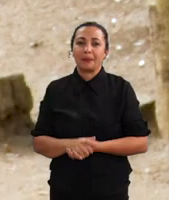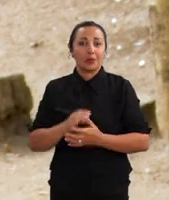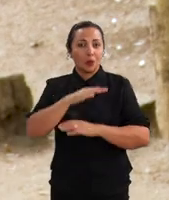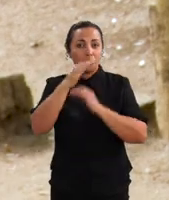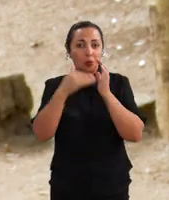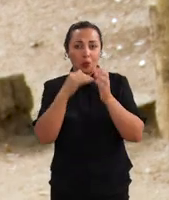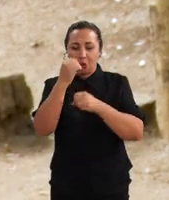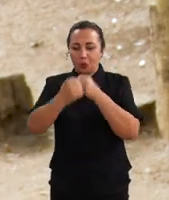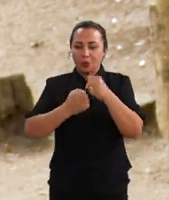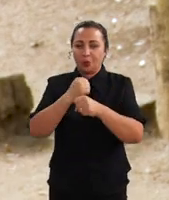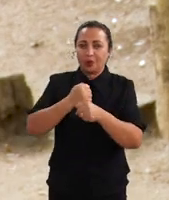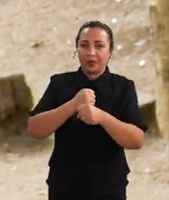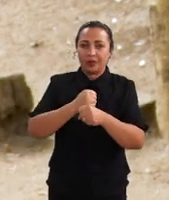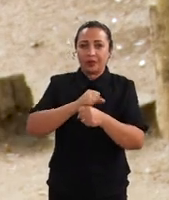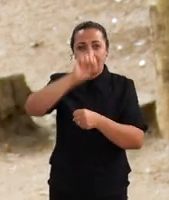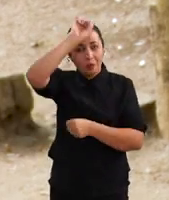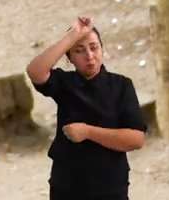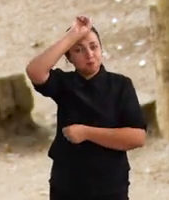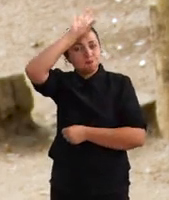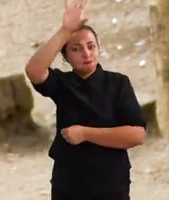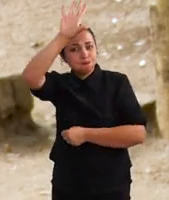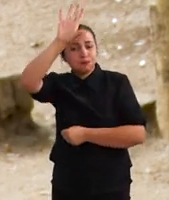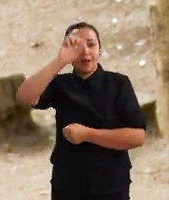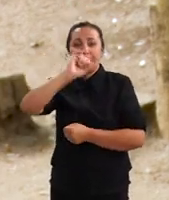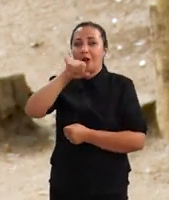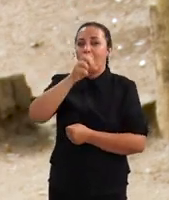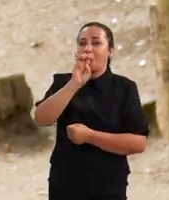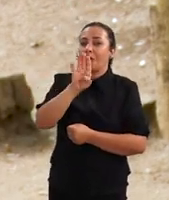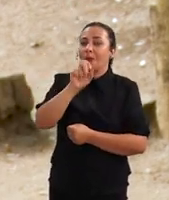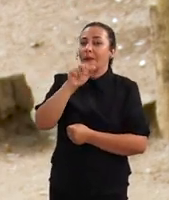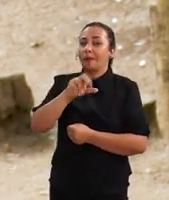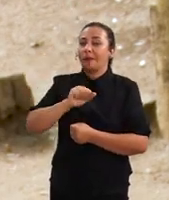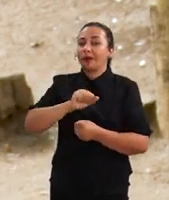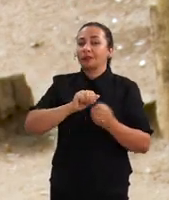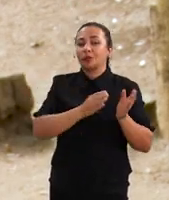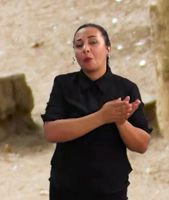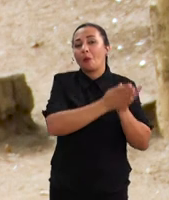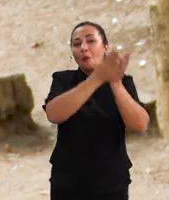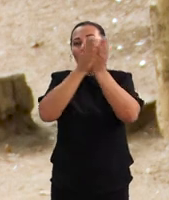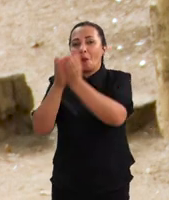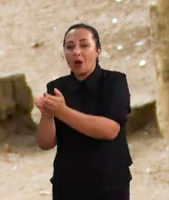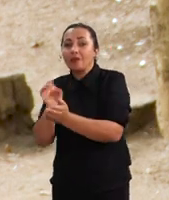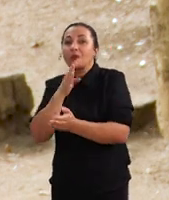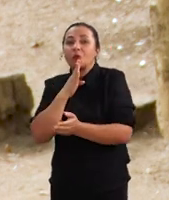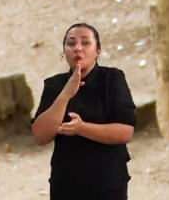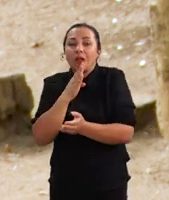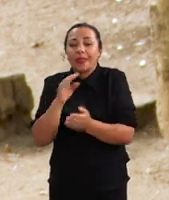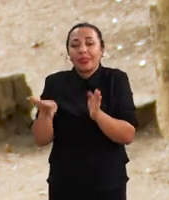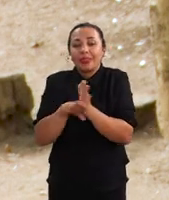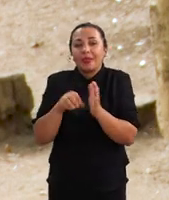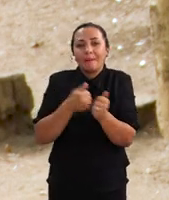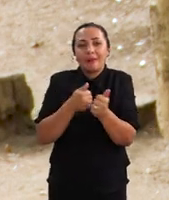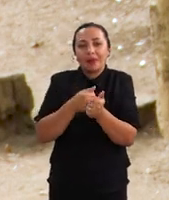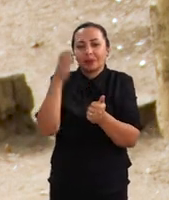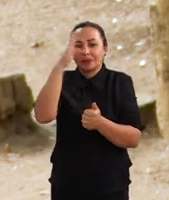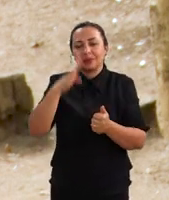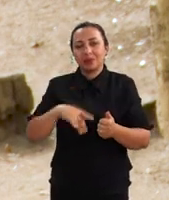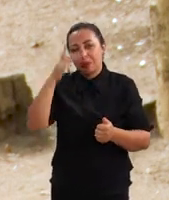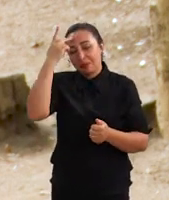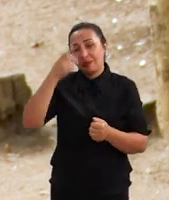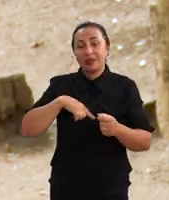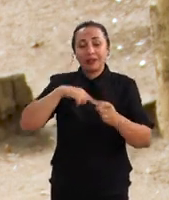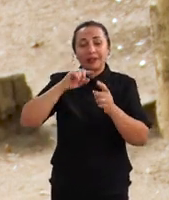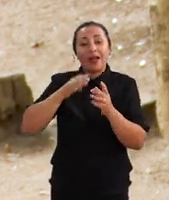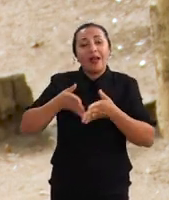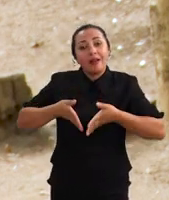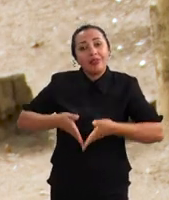Todos os anos, as baleias jubarte se deslocam da Antártida até a costa brasileira para se reproduzir nas águas do nosso